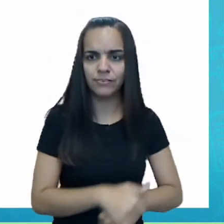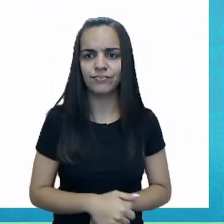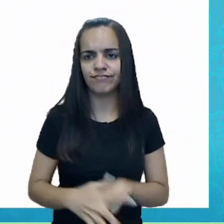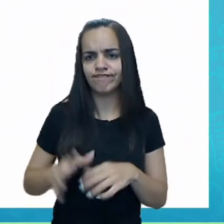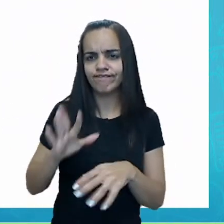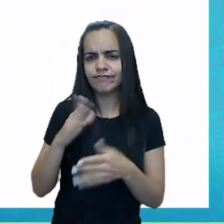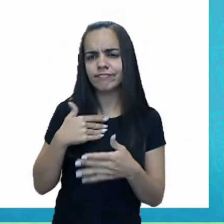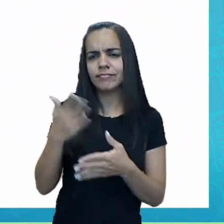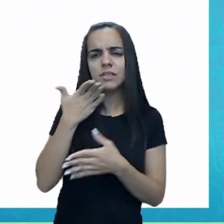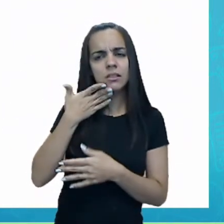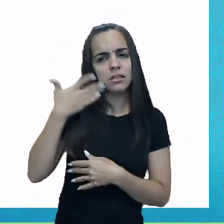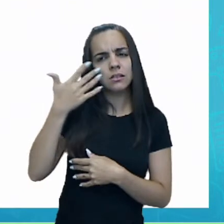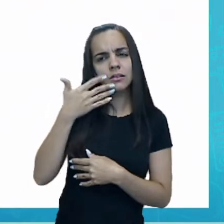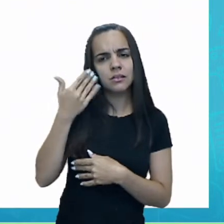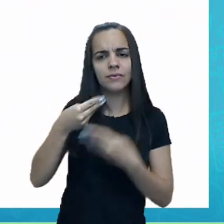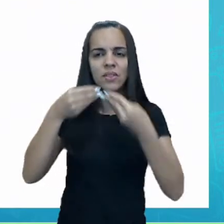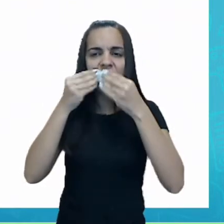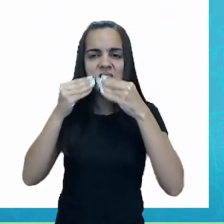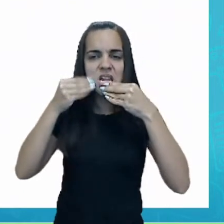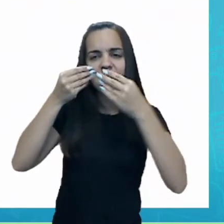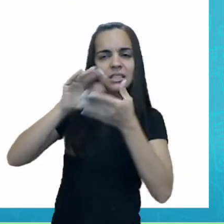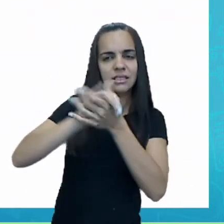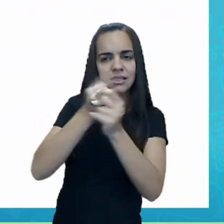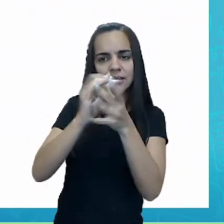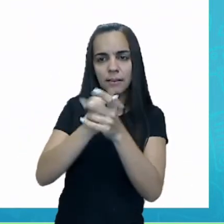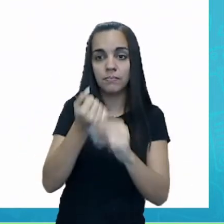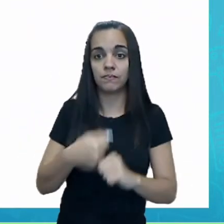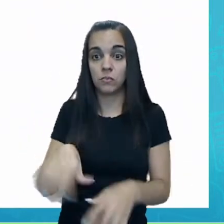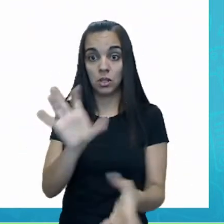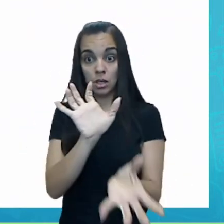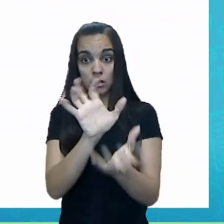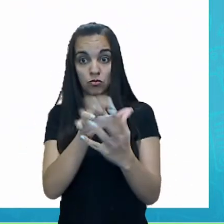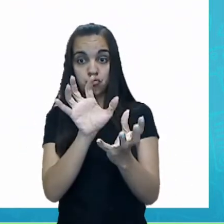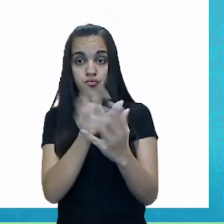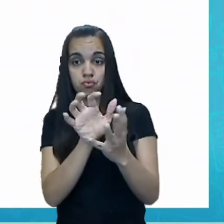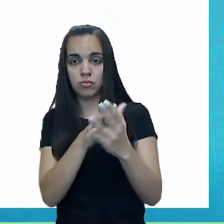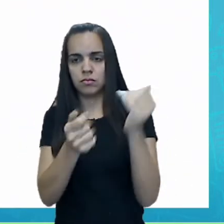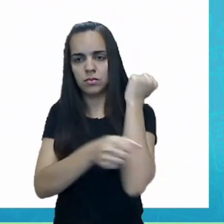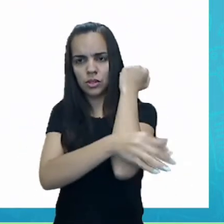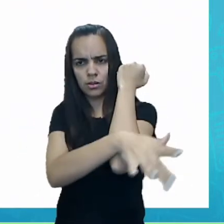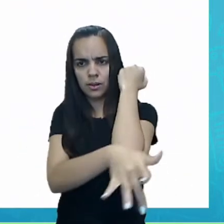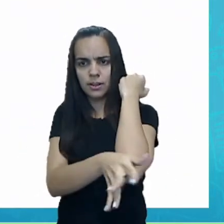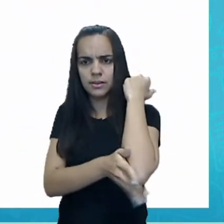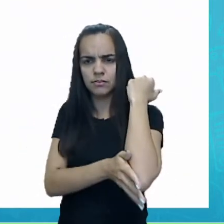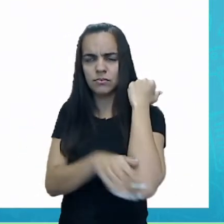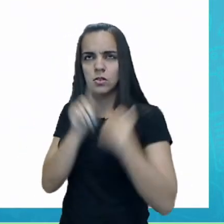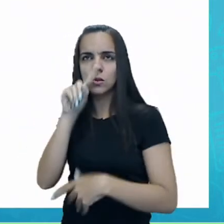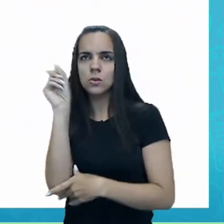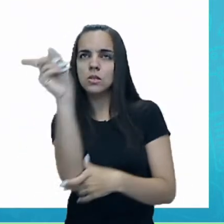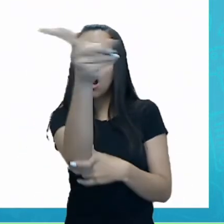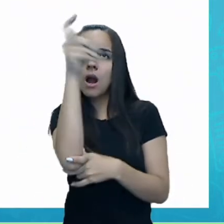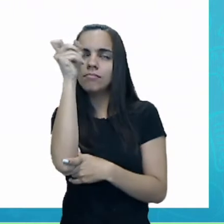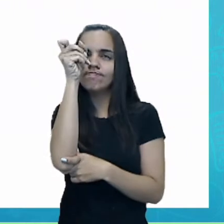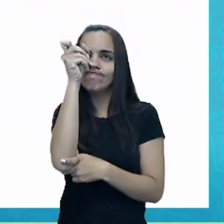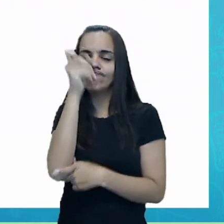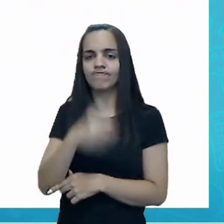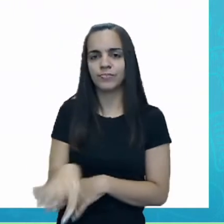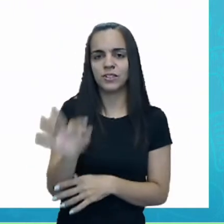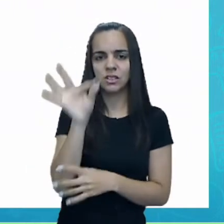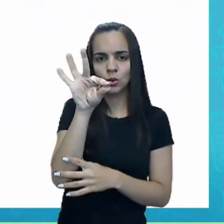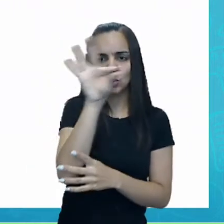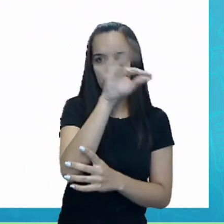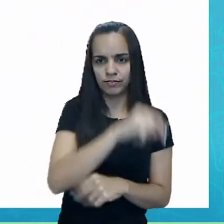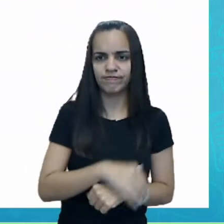carinho, cobria o dente com sabão, mastigava a raiz forte, lambia a mosca, colocava